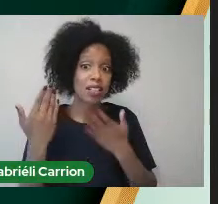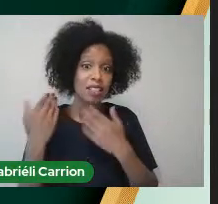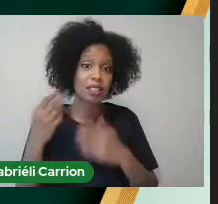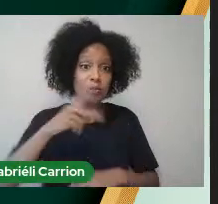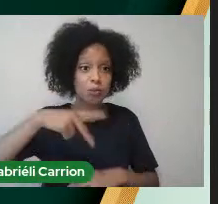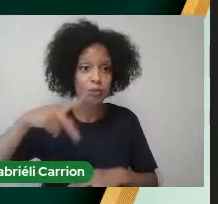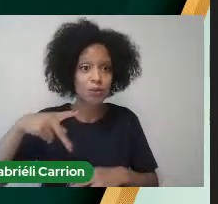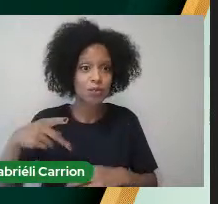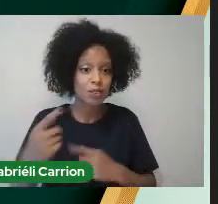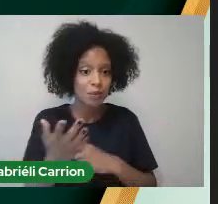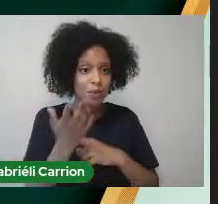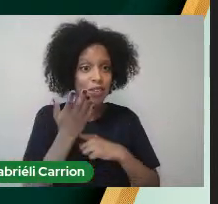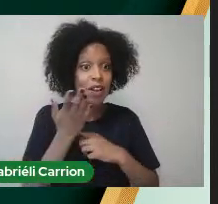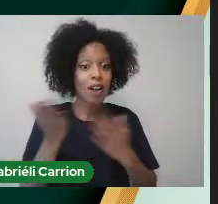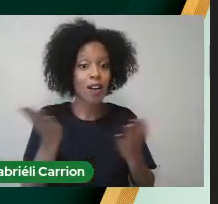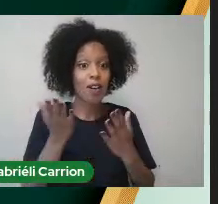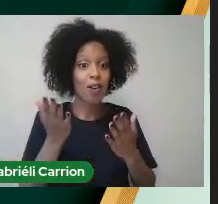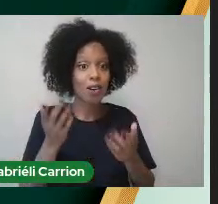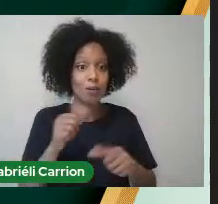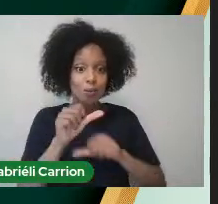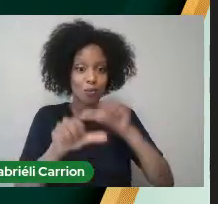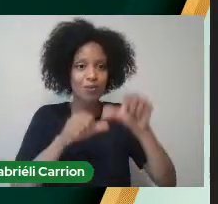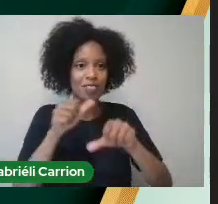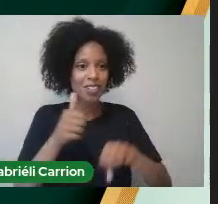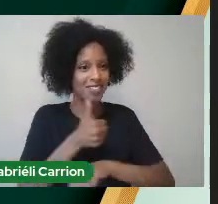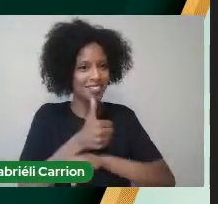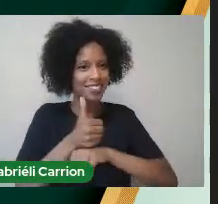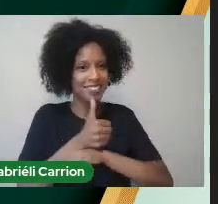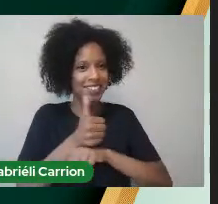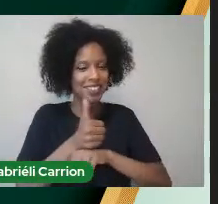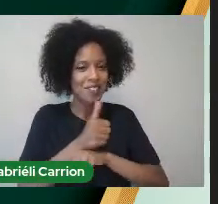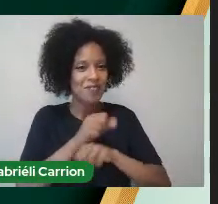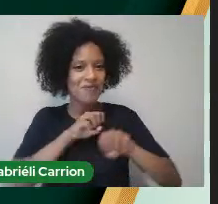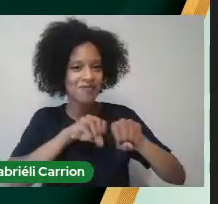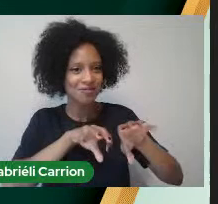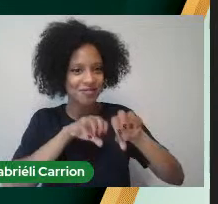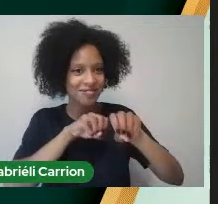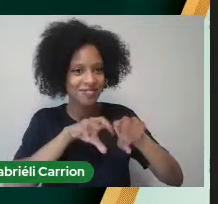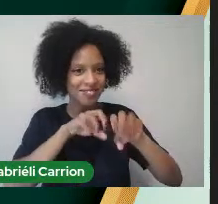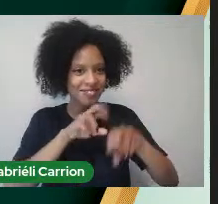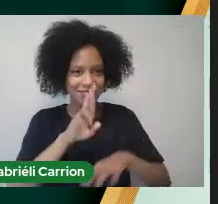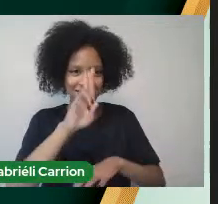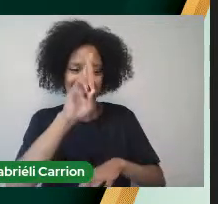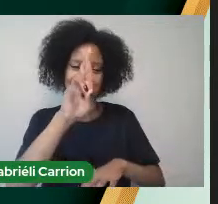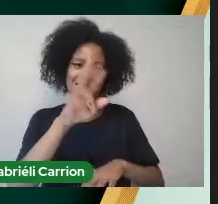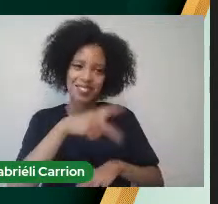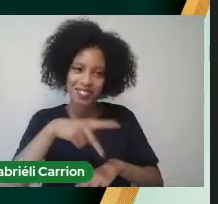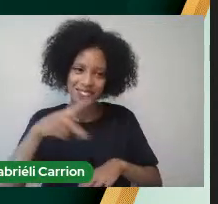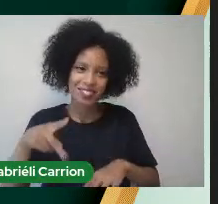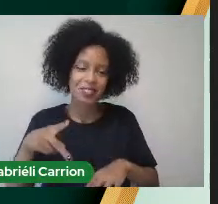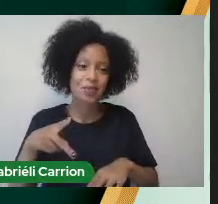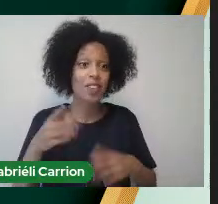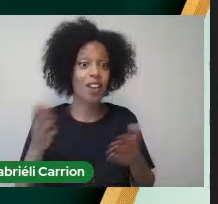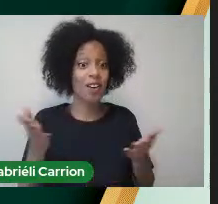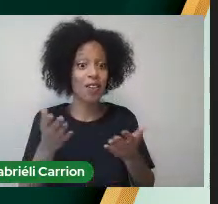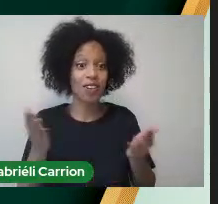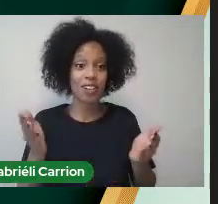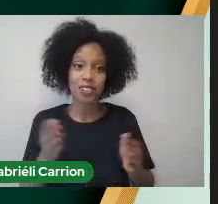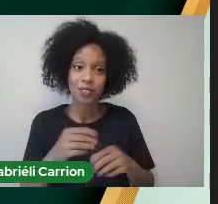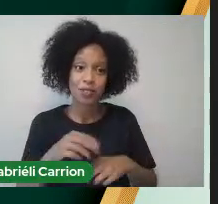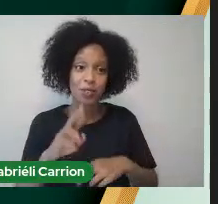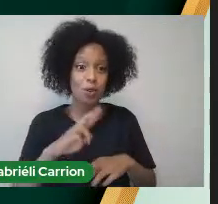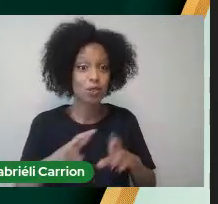Agora seremos nós Que iremos contribuir Para a formação De muitas pessoas Chegou o momento De